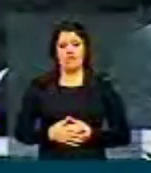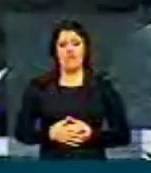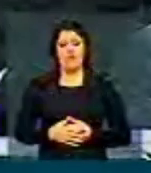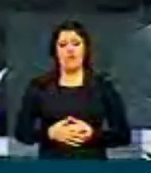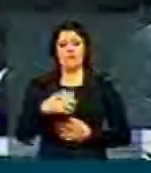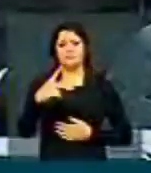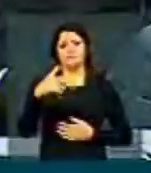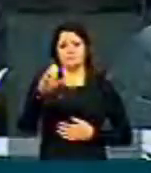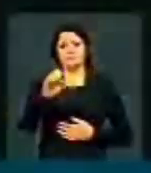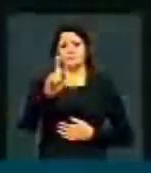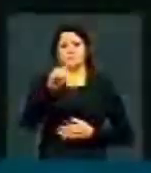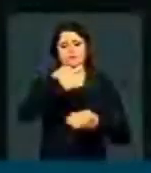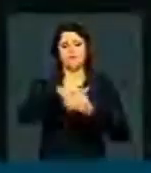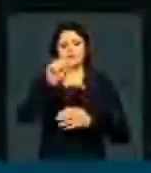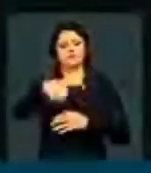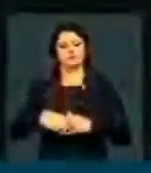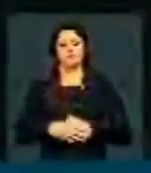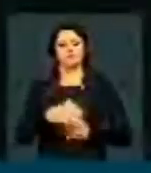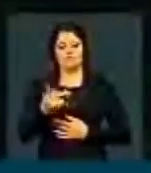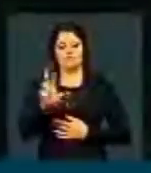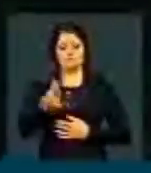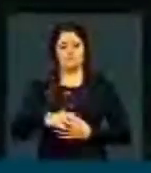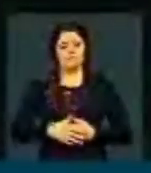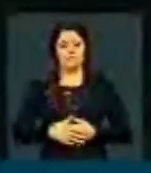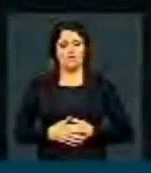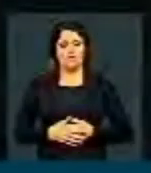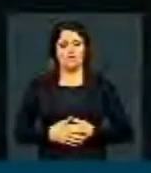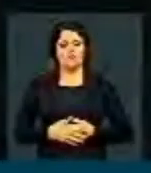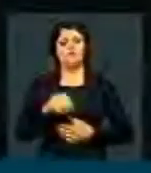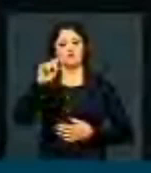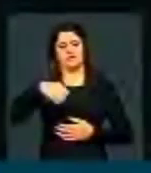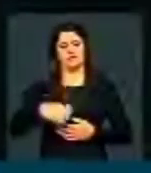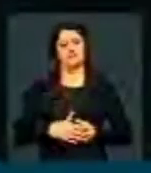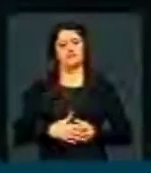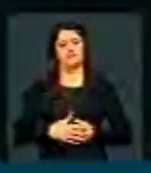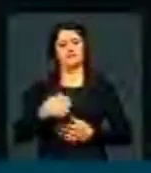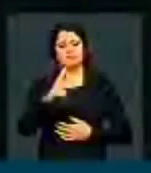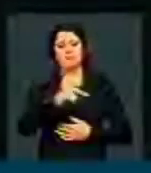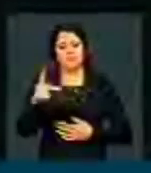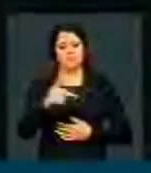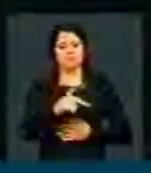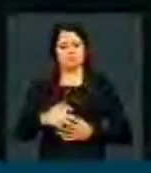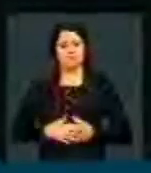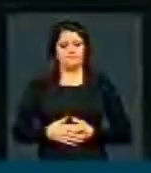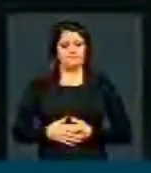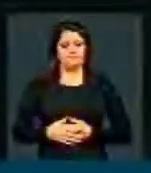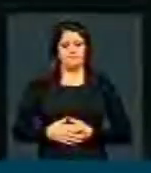PSD vota sim, senhor presidente. BR? Peve vota sim, senhor presidente. PP? Quem vai você aqui?